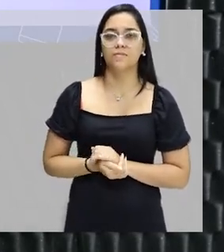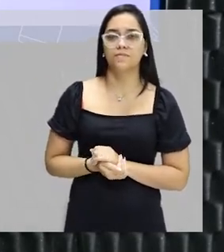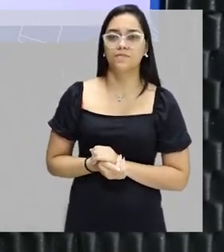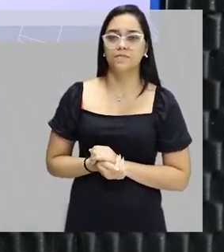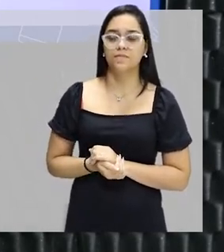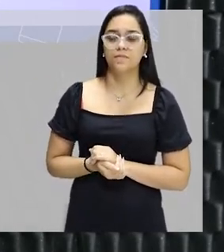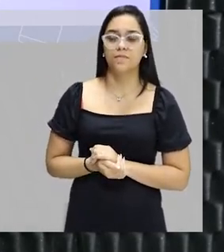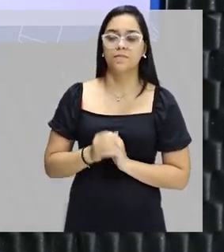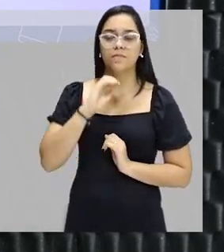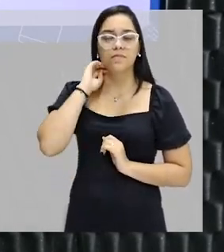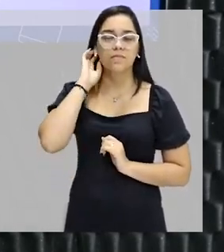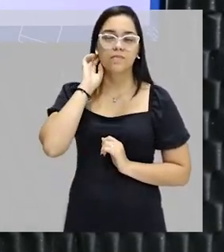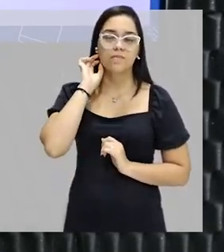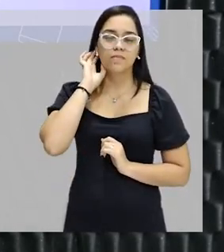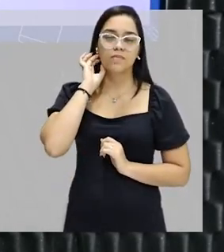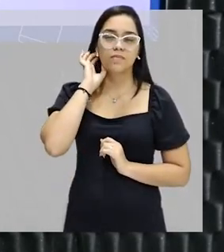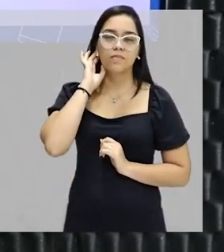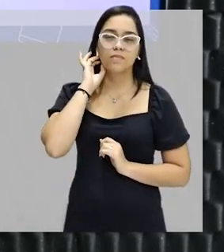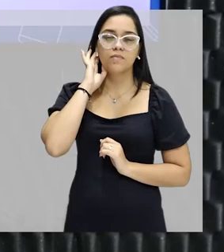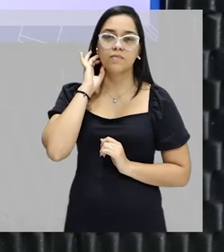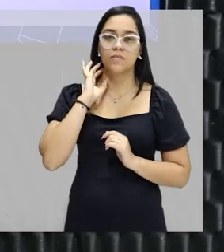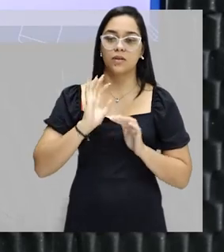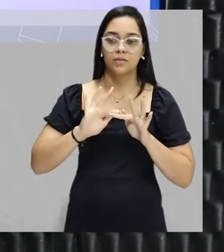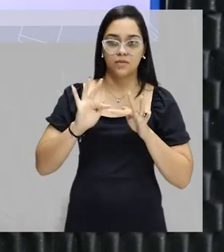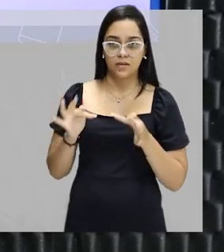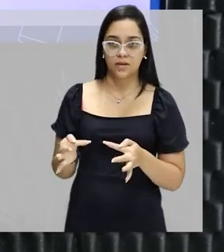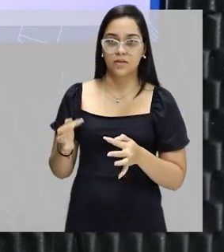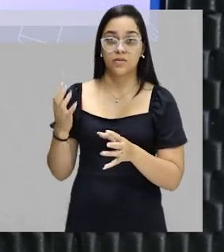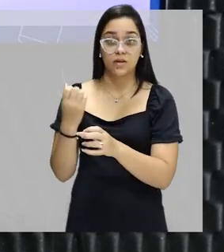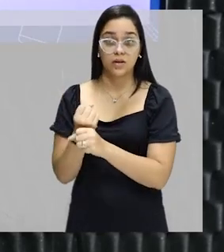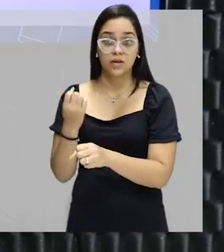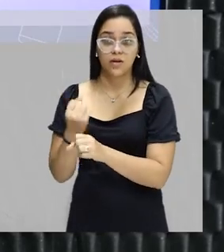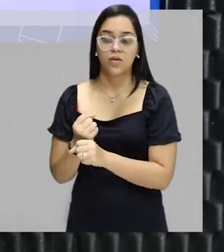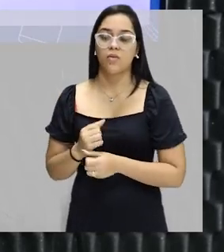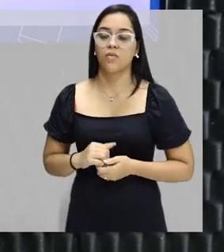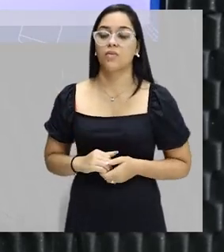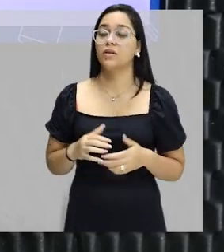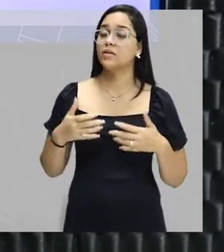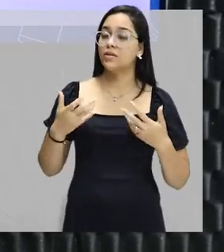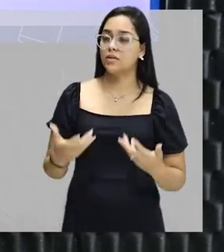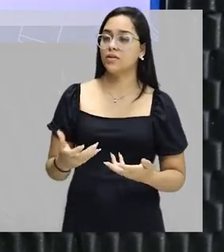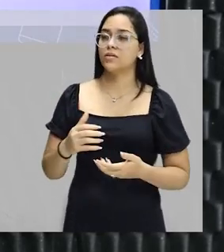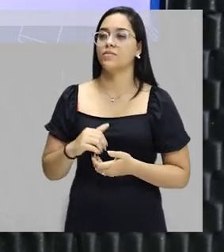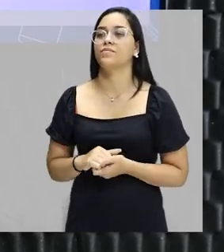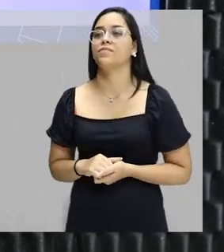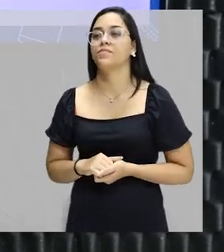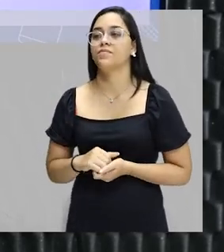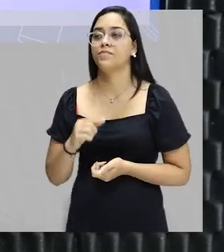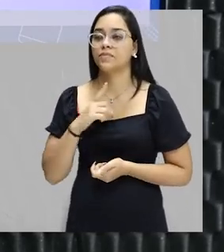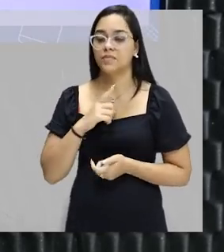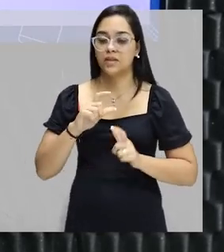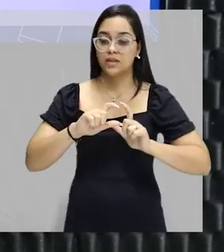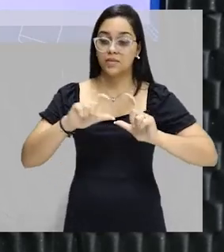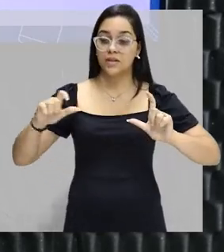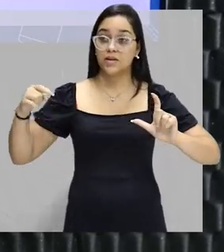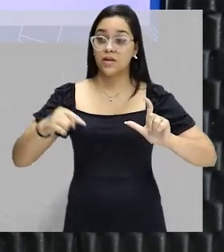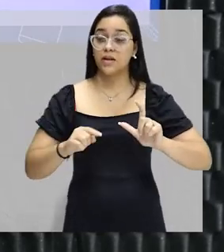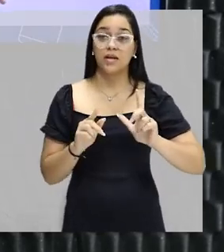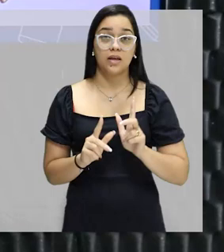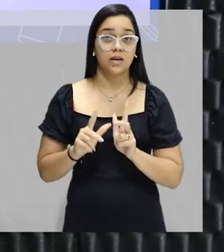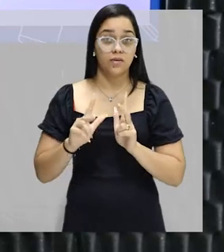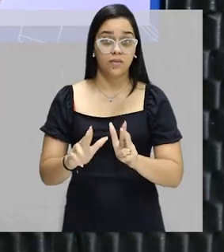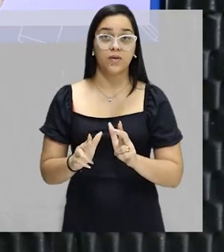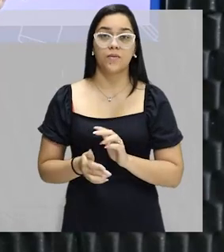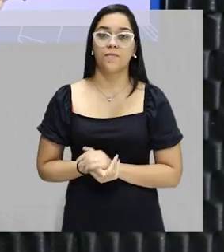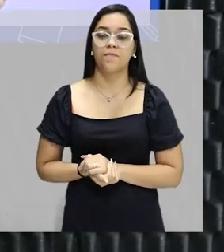para simplificar o nosso cálculo. Tudo bem? Então, essa expressão é o mesmo